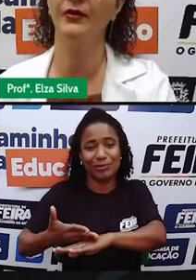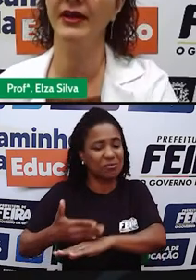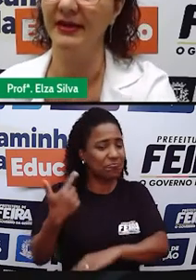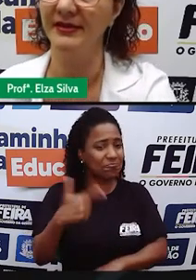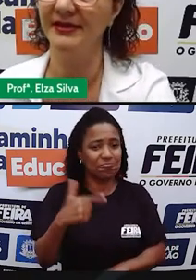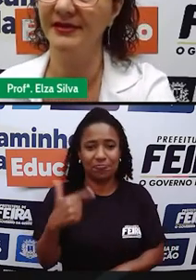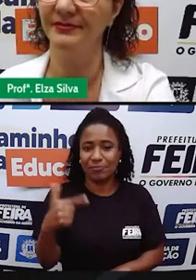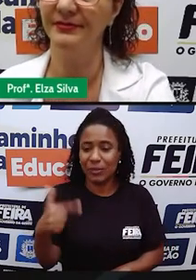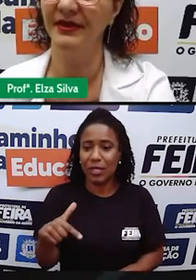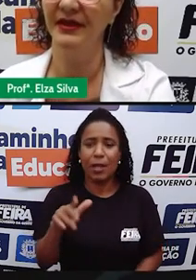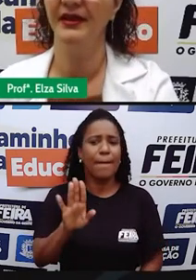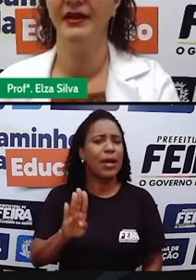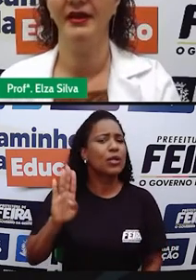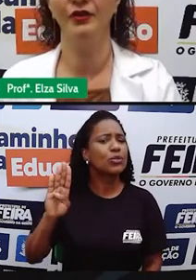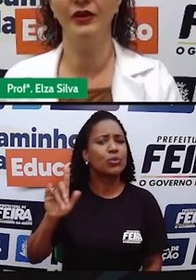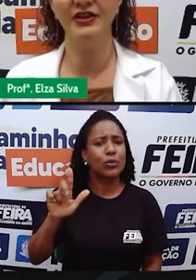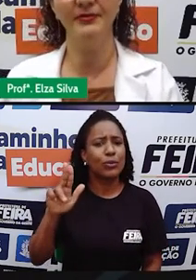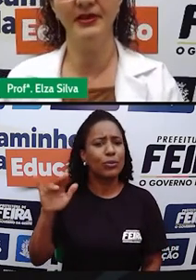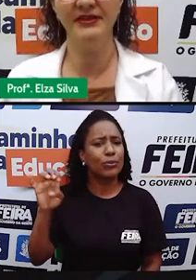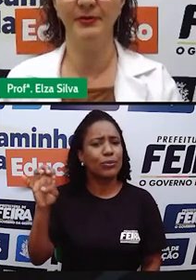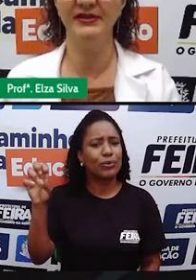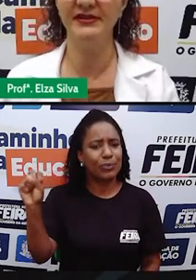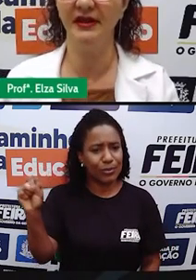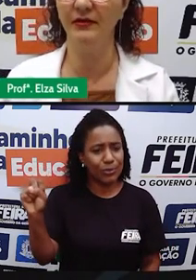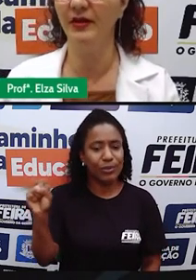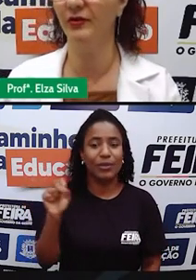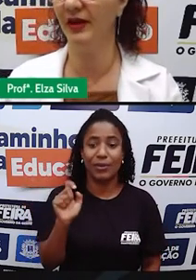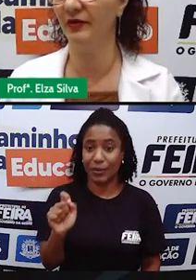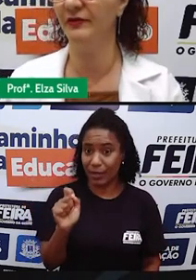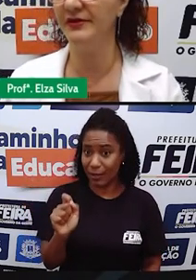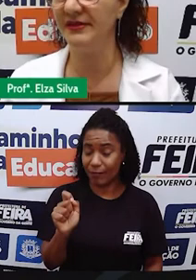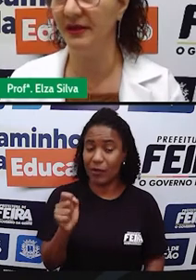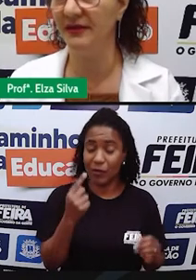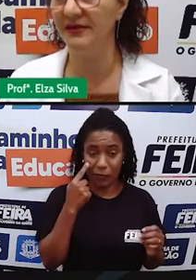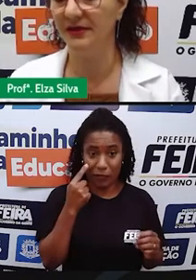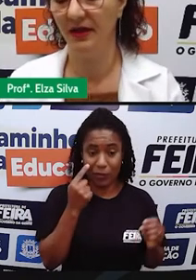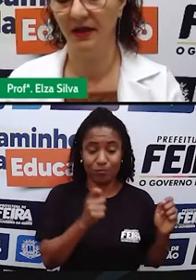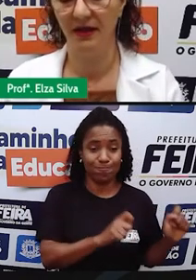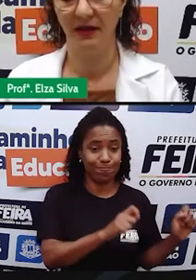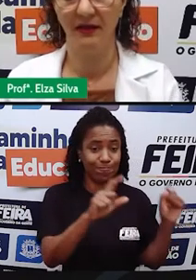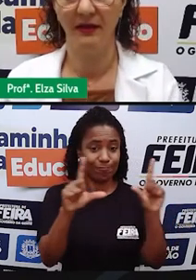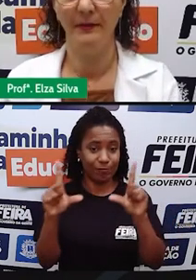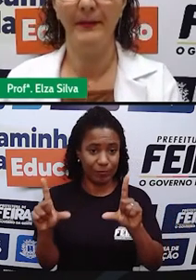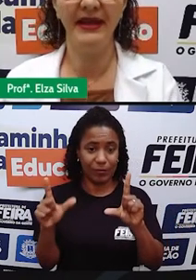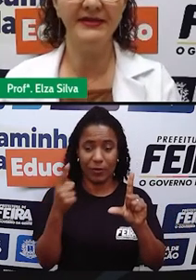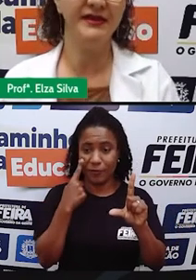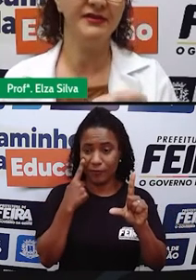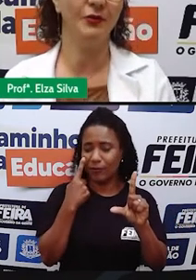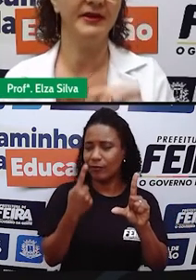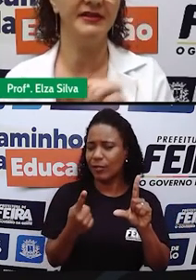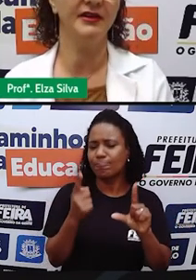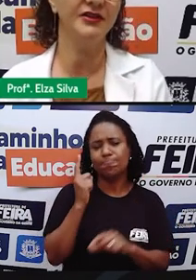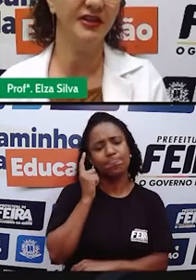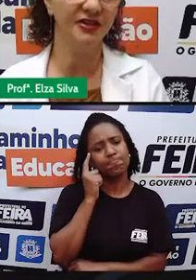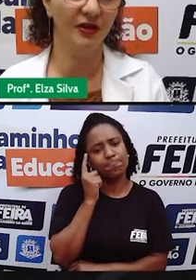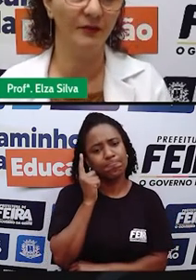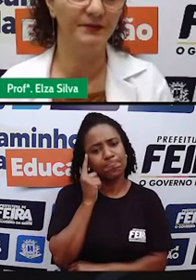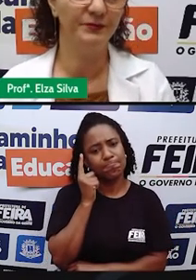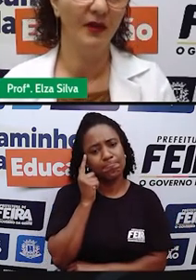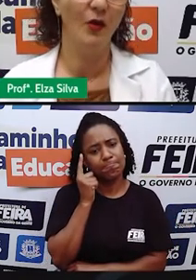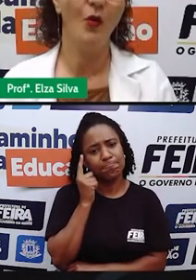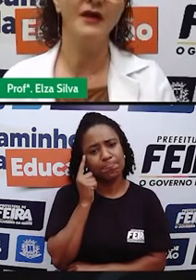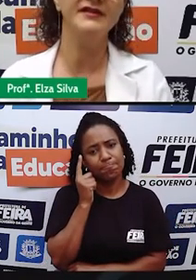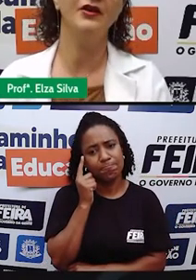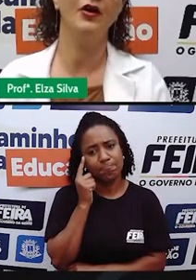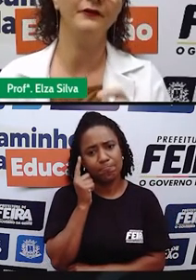musical é esse? E durante a minha exposição, eu quero que vocês pensem sobre a seguinte questão.